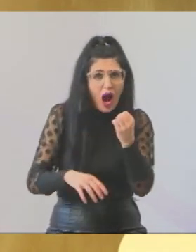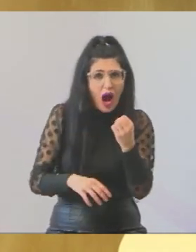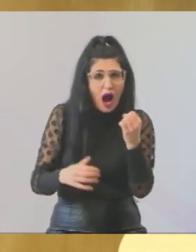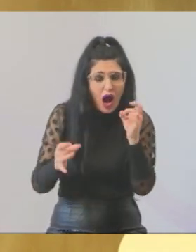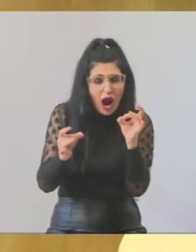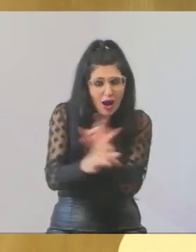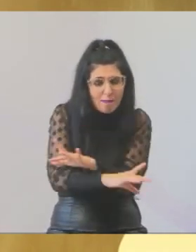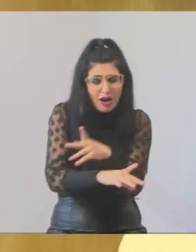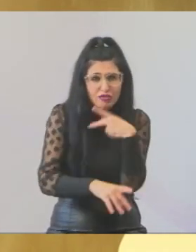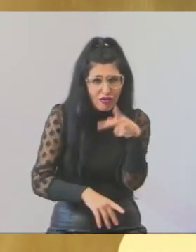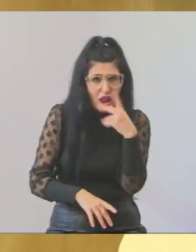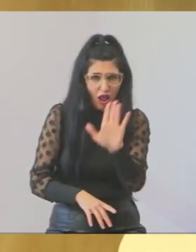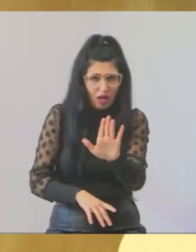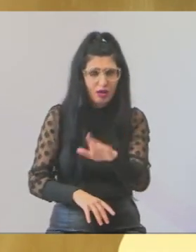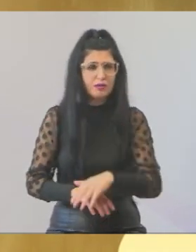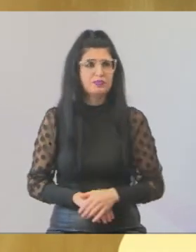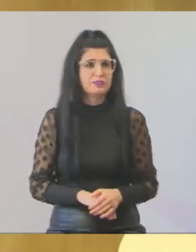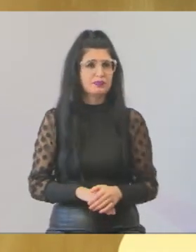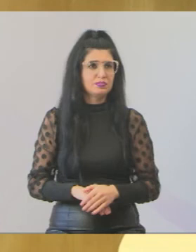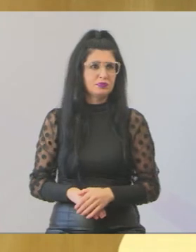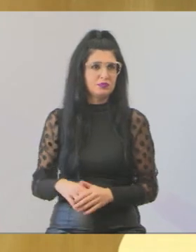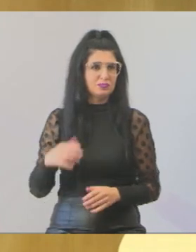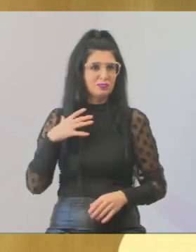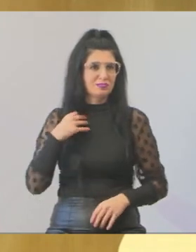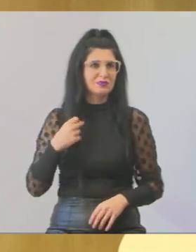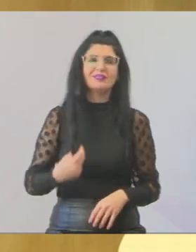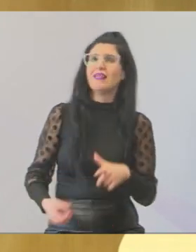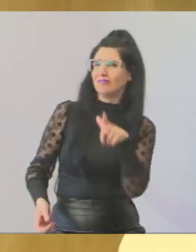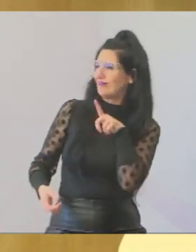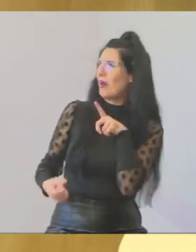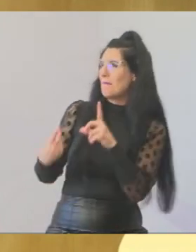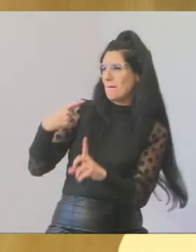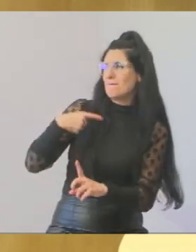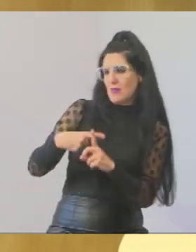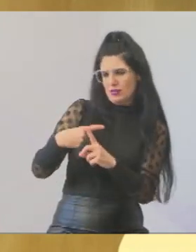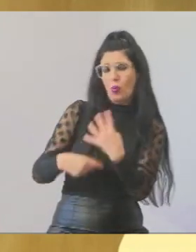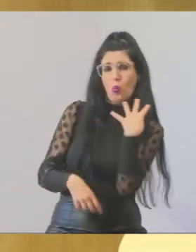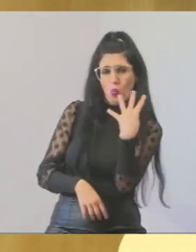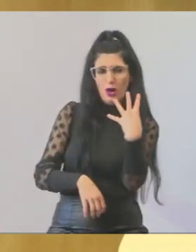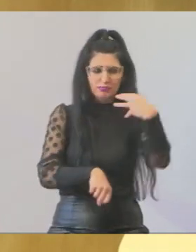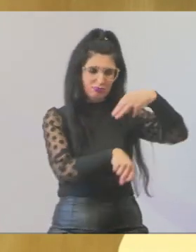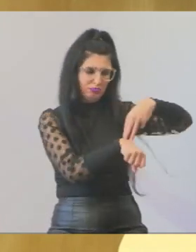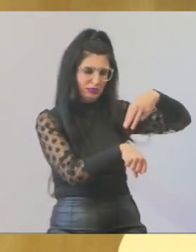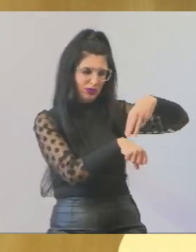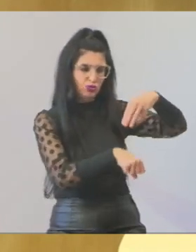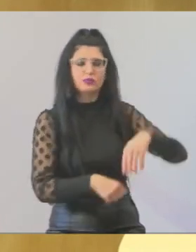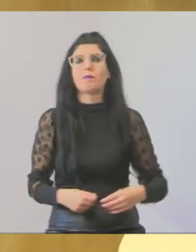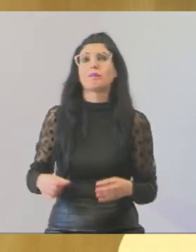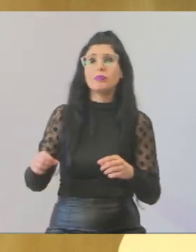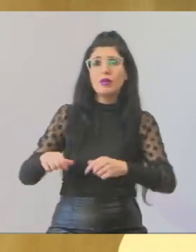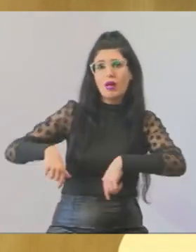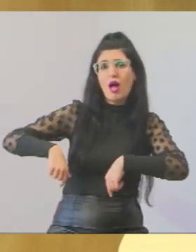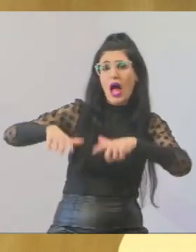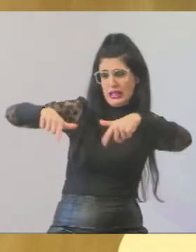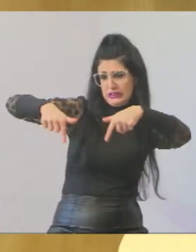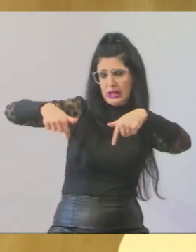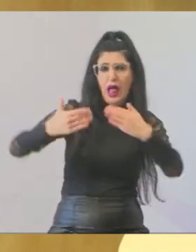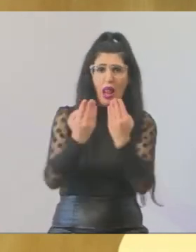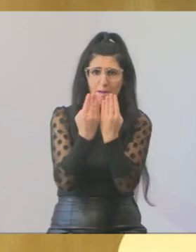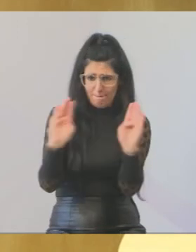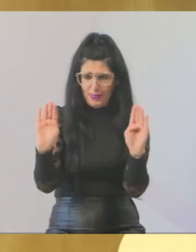esse vereador, com os mais vereadores. Tem mais quatro minutos. Não, beleza. Mas nosso gabinete também está aberto, porque,